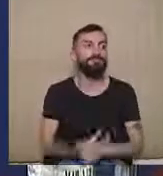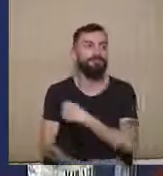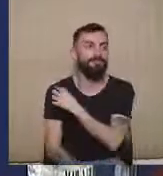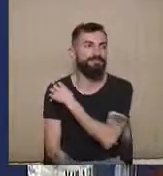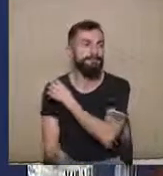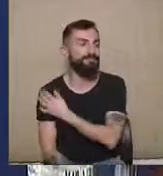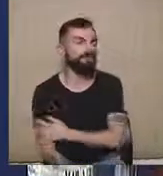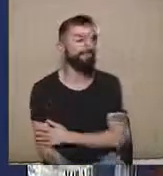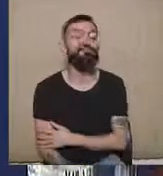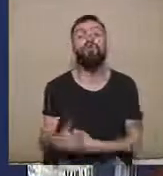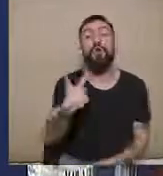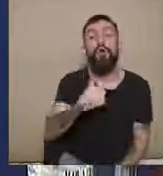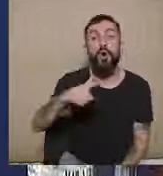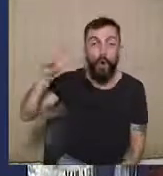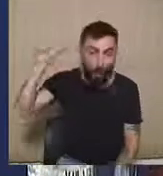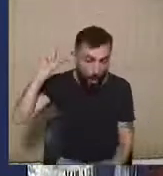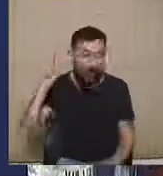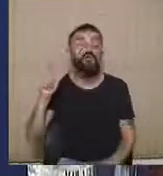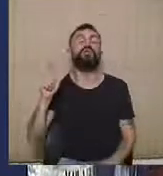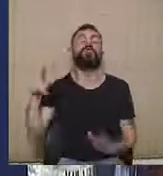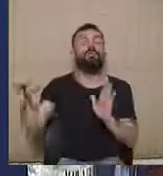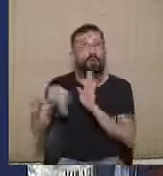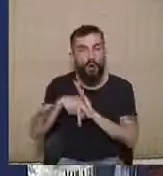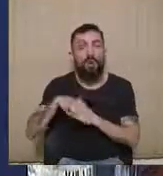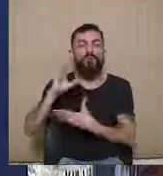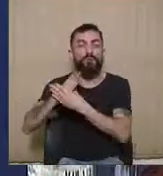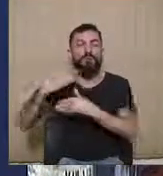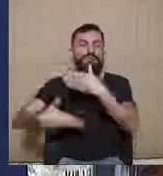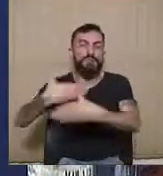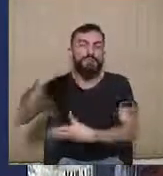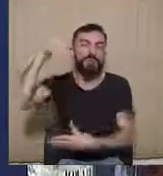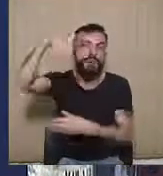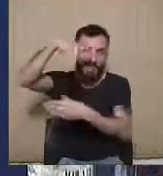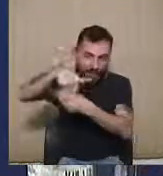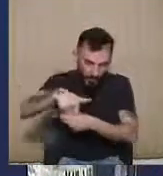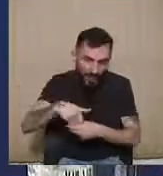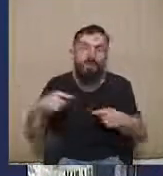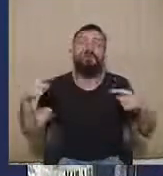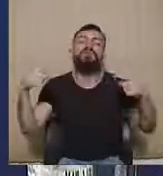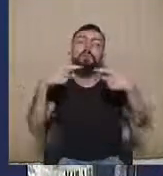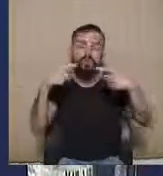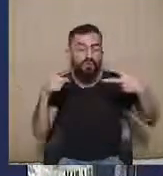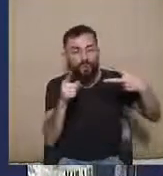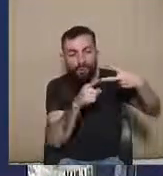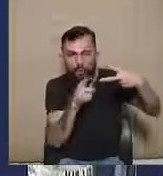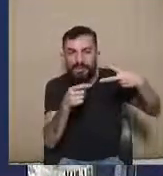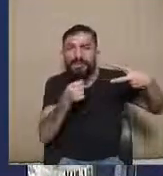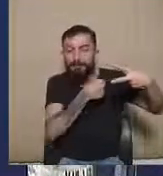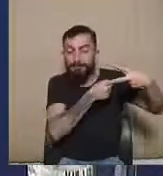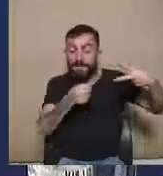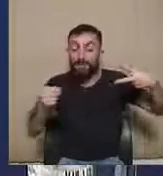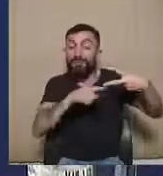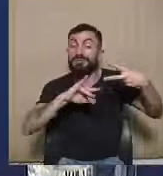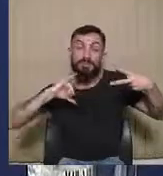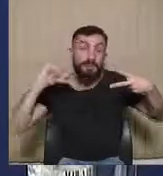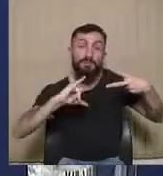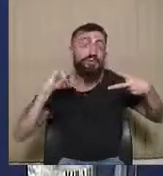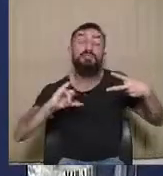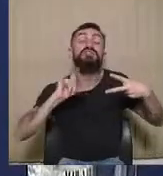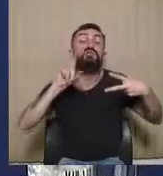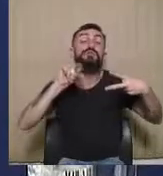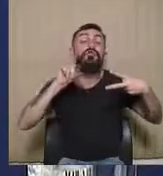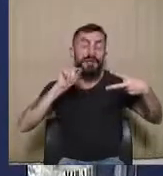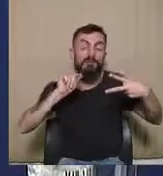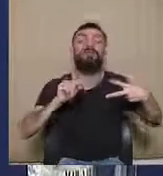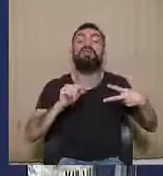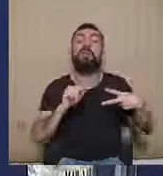Outro fato próprio do processo eleitoral, que bem expressa essa ideia da preclusão como uma máxima, diz respeito aqui também